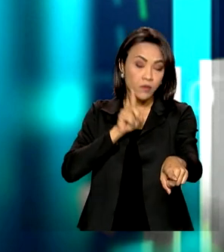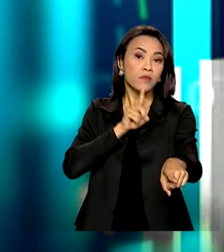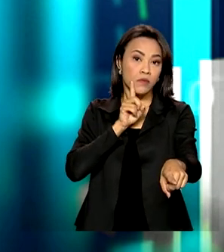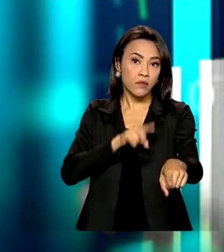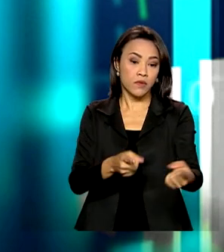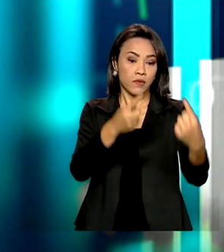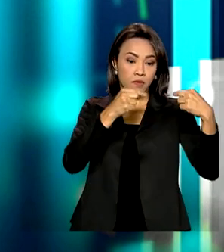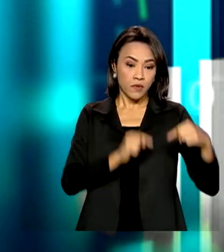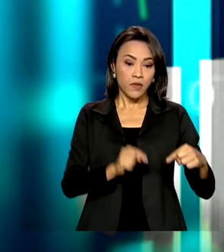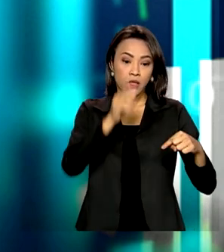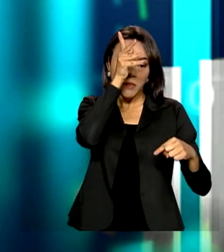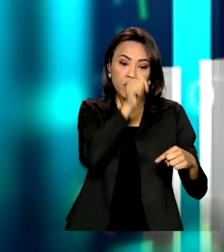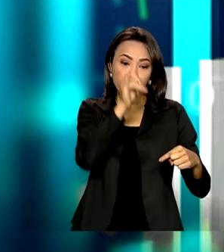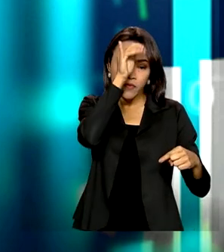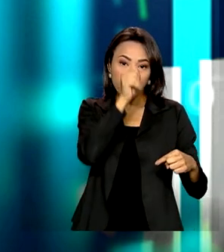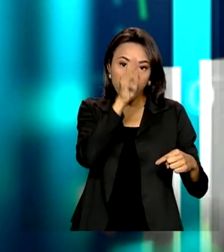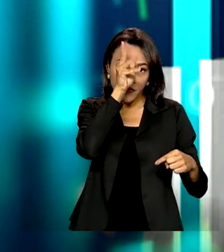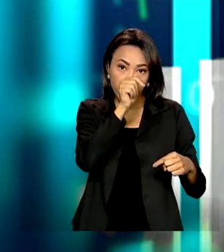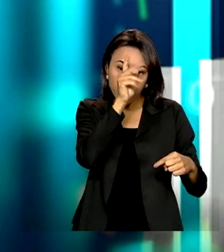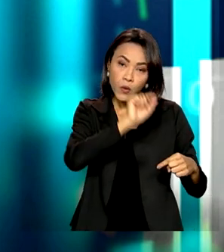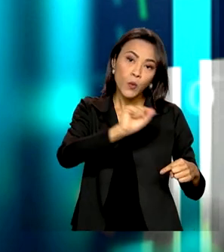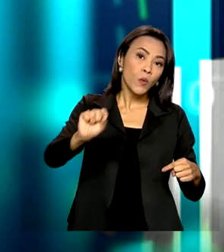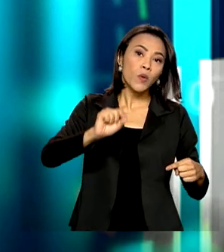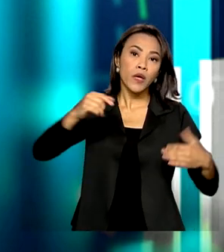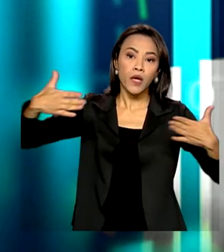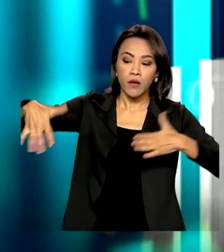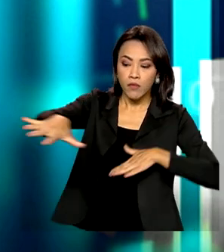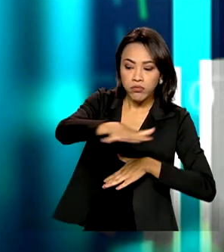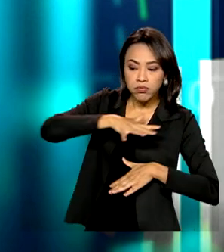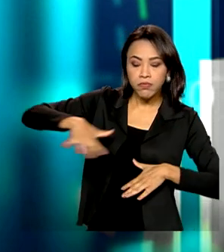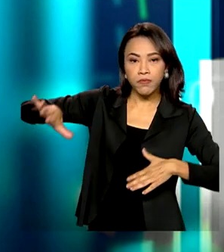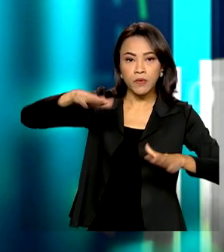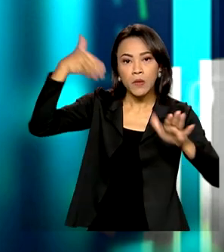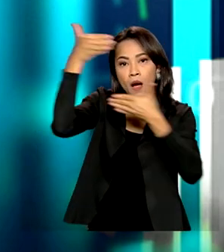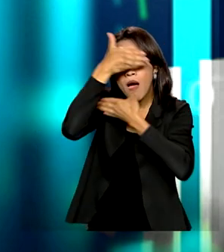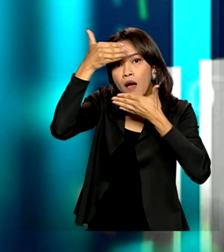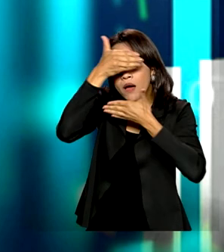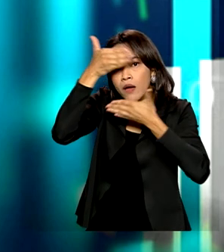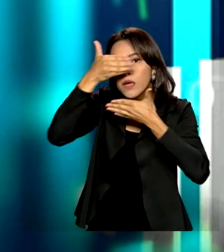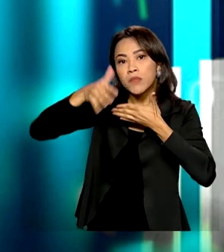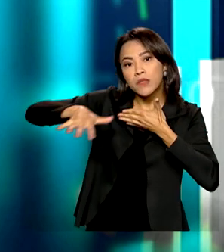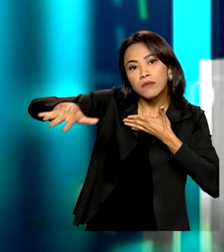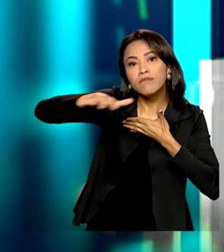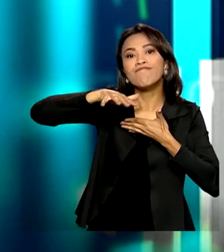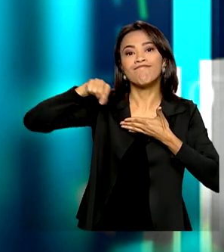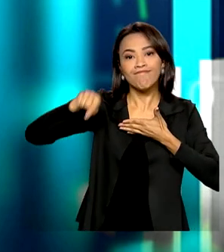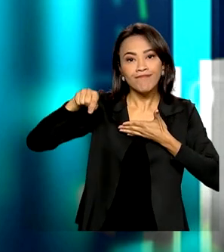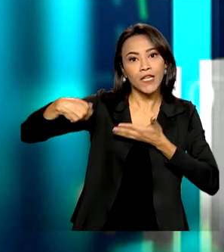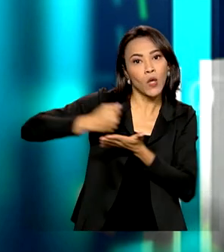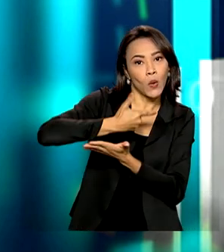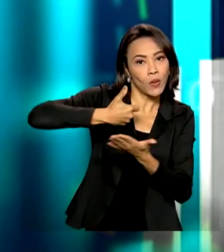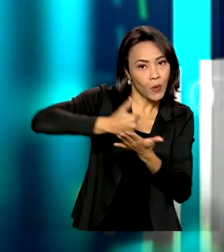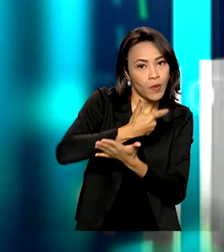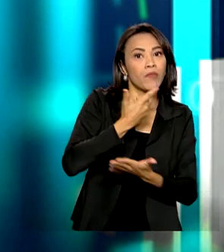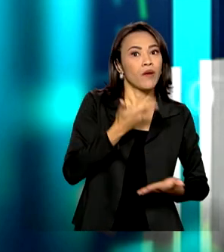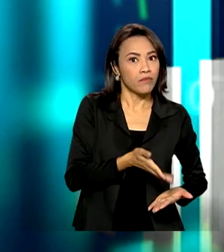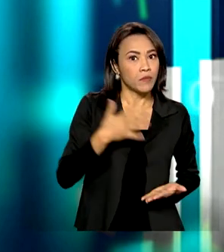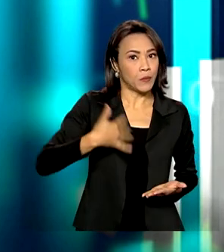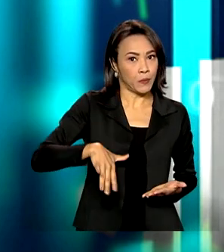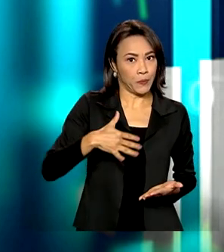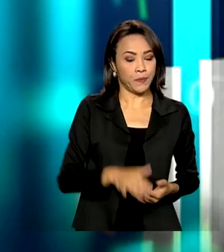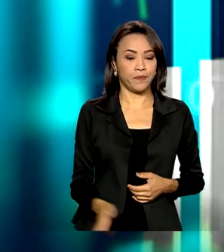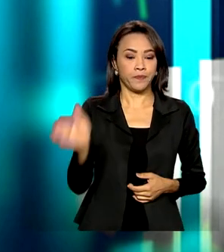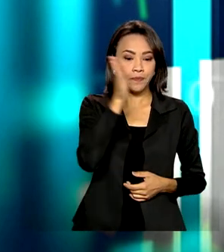também na carne de frango, nós poderíamos mencionar o mundo árabe e, em particular, Emirados Árabes Unidos, que também tem se destacado bastante.